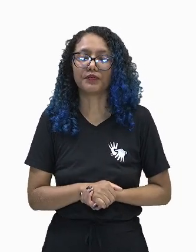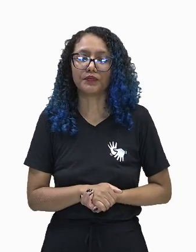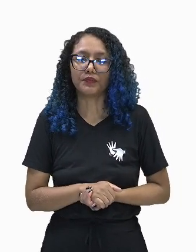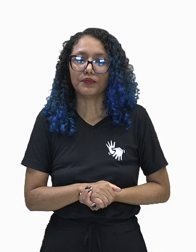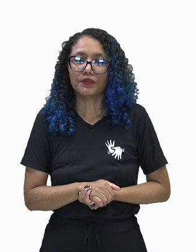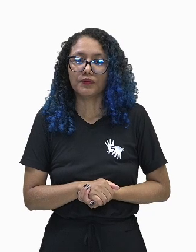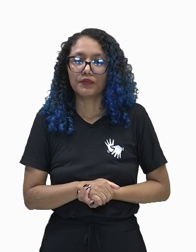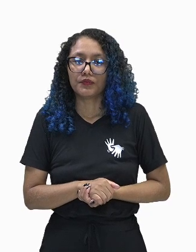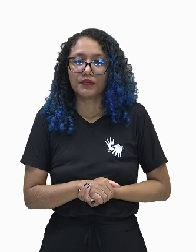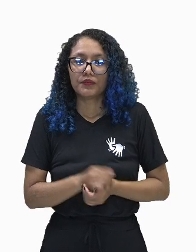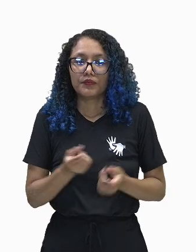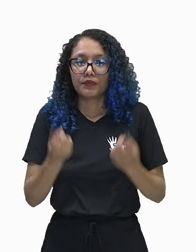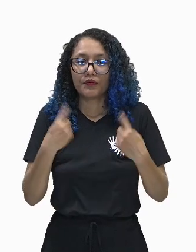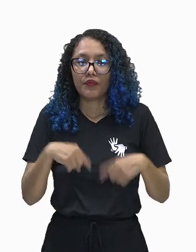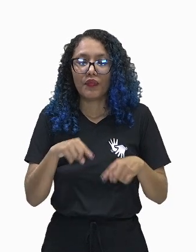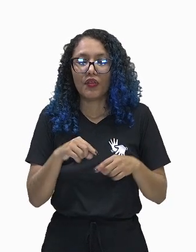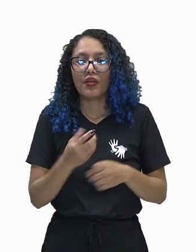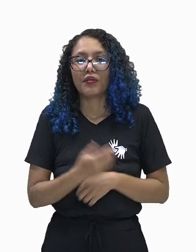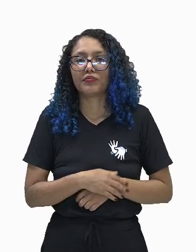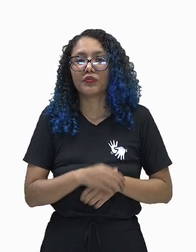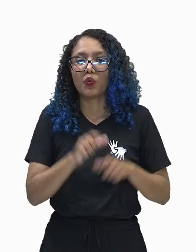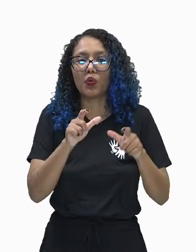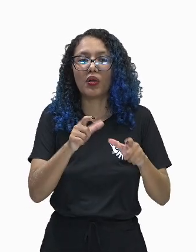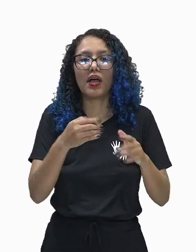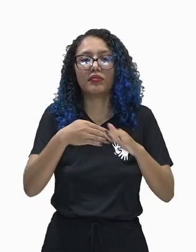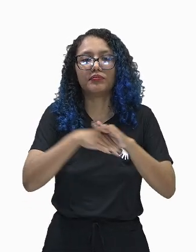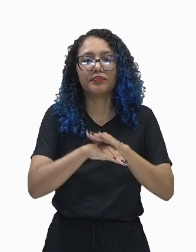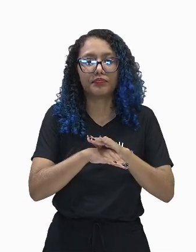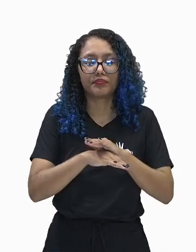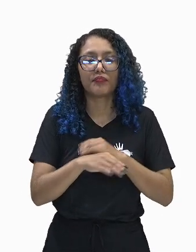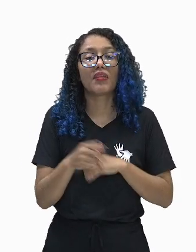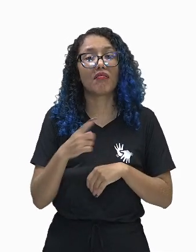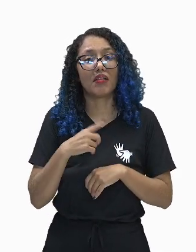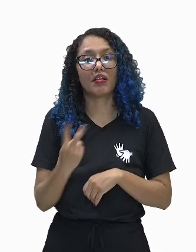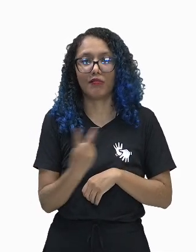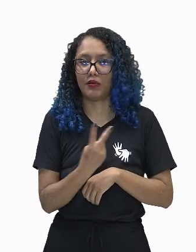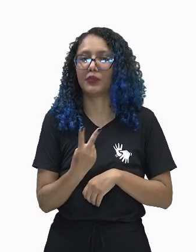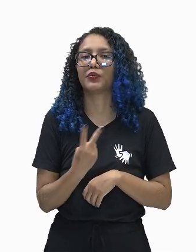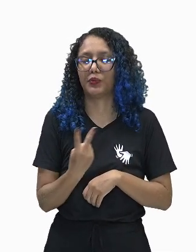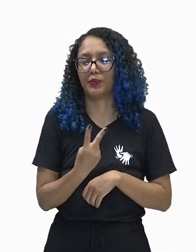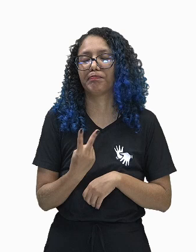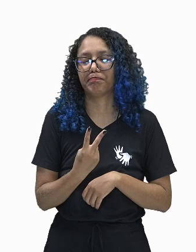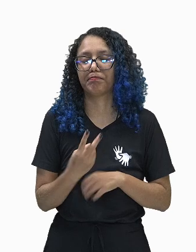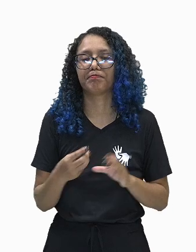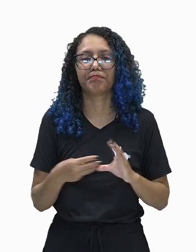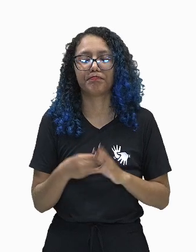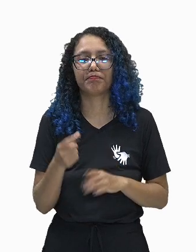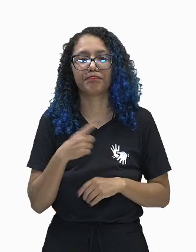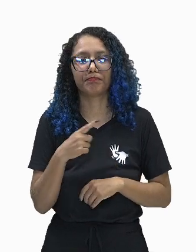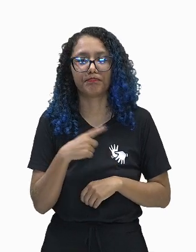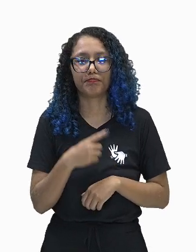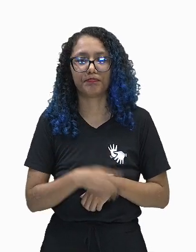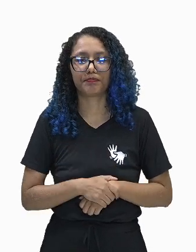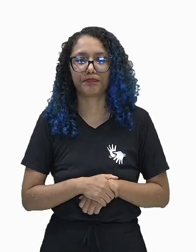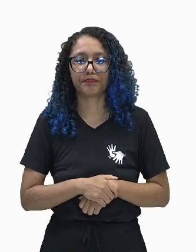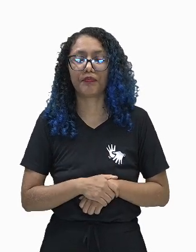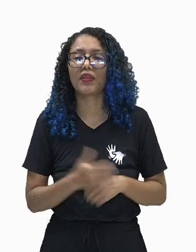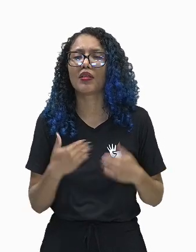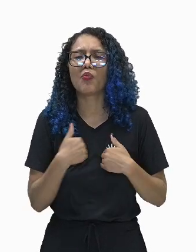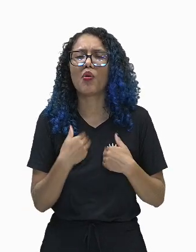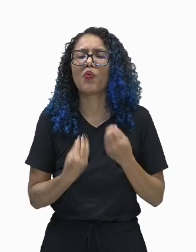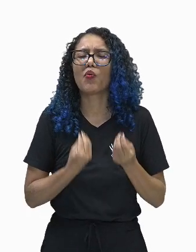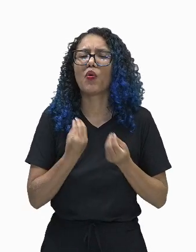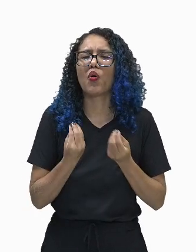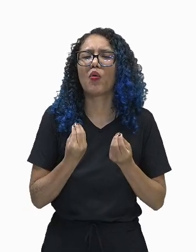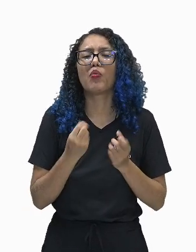Estruturas de armazenamento, elas estarão presentes nas duas células, sendo que na célula animal, elas vão se apresentar em forma de